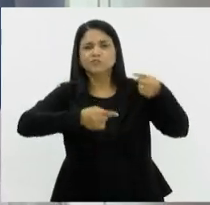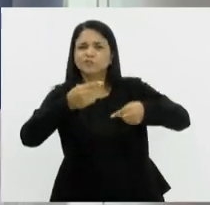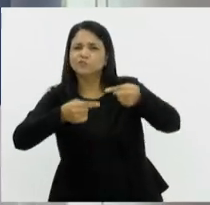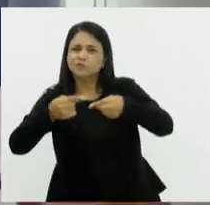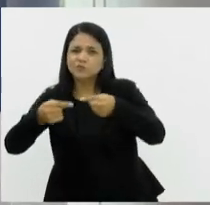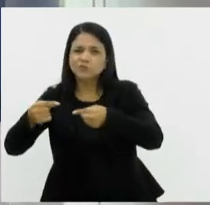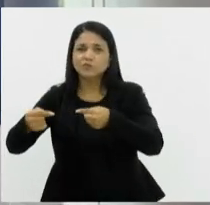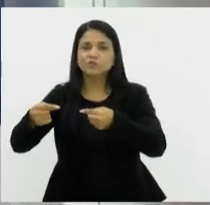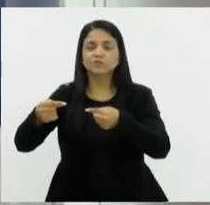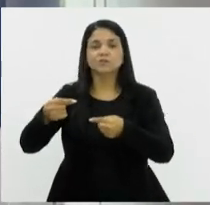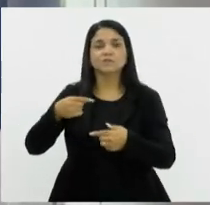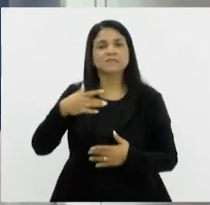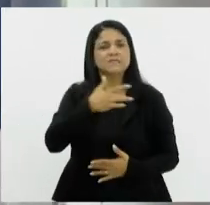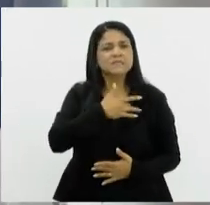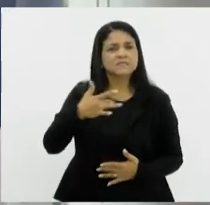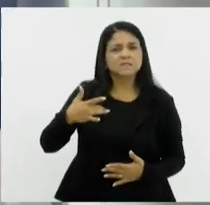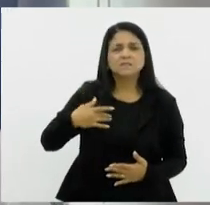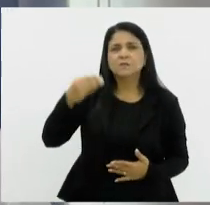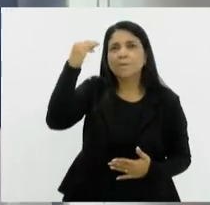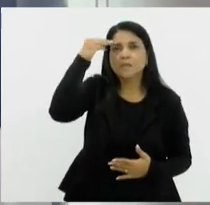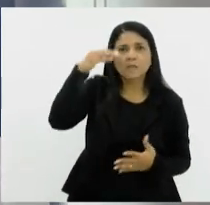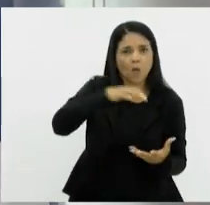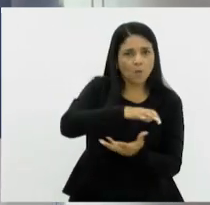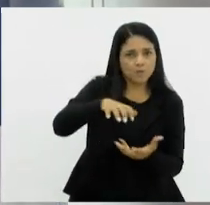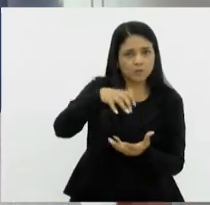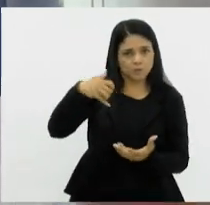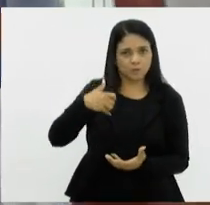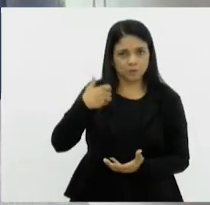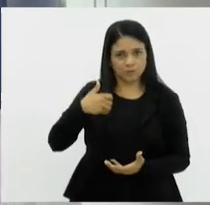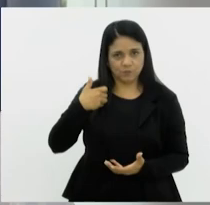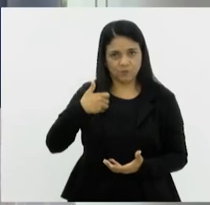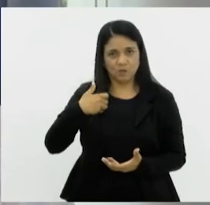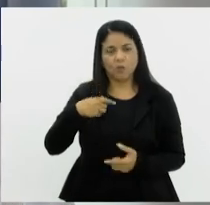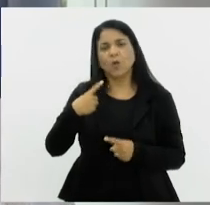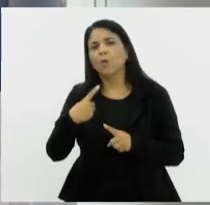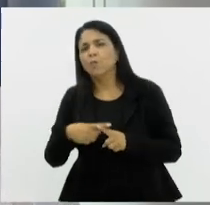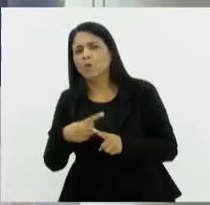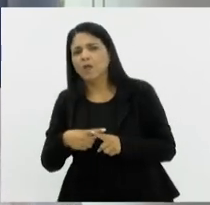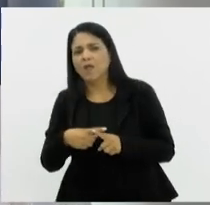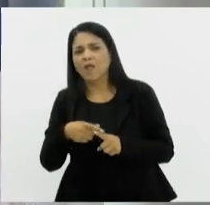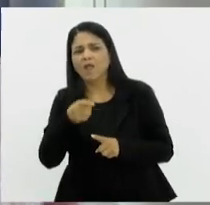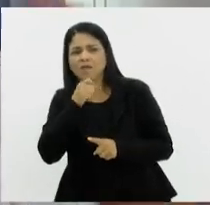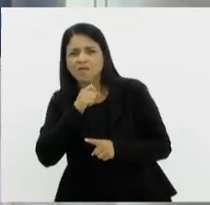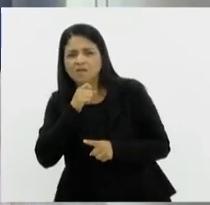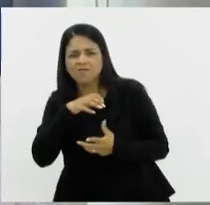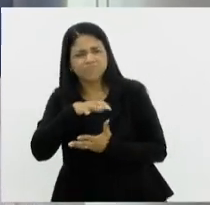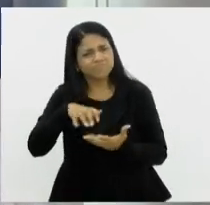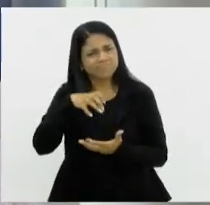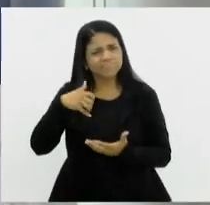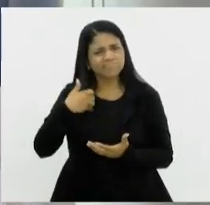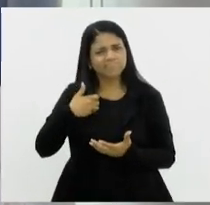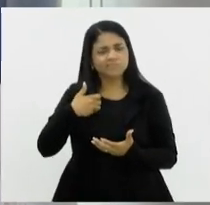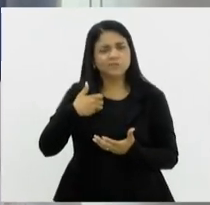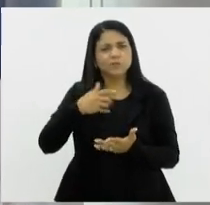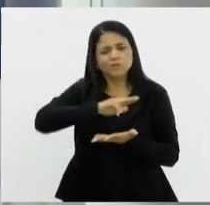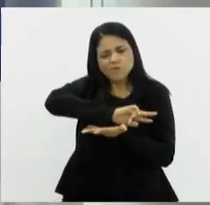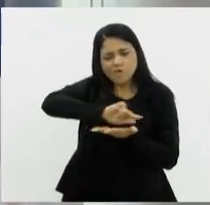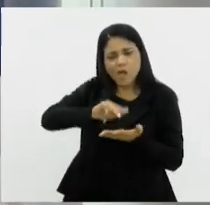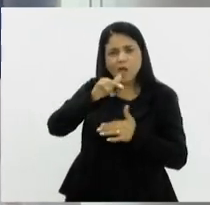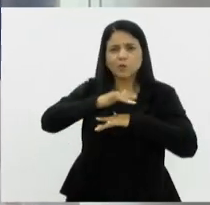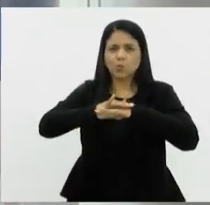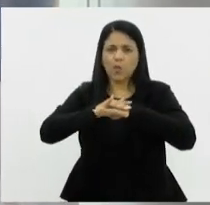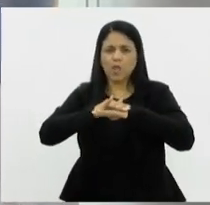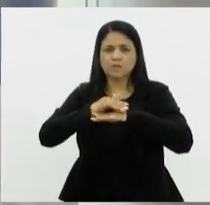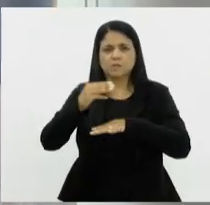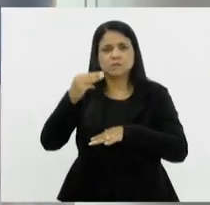a saúde mental das pessoas idosas, por que no envelhecimento existem várias doenças mentais que o idoso